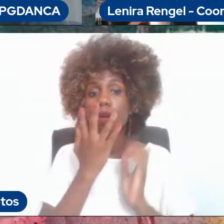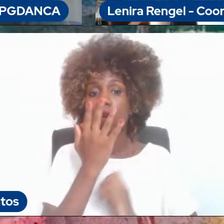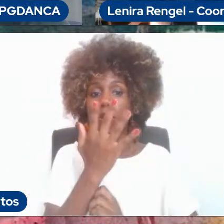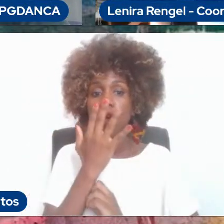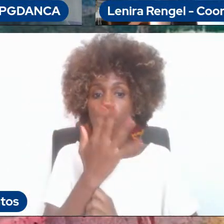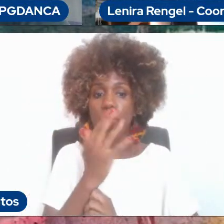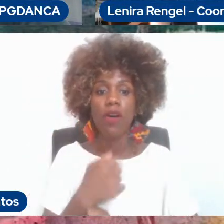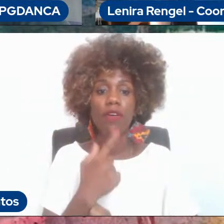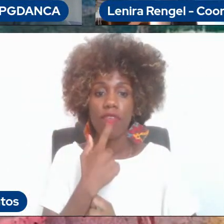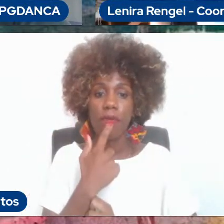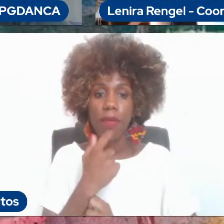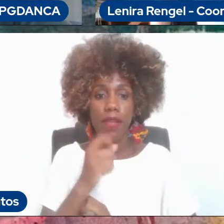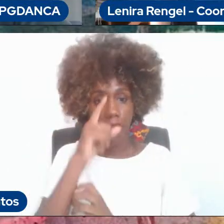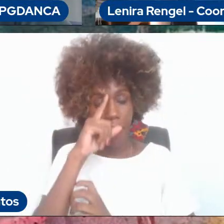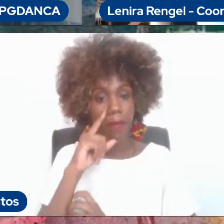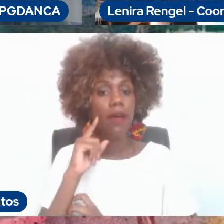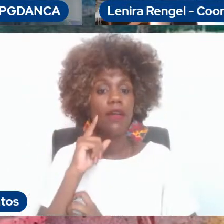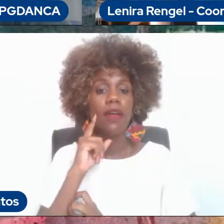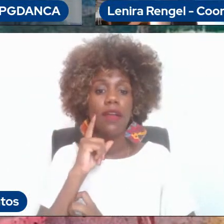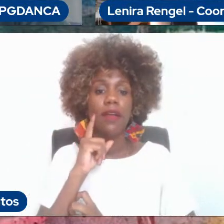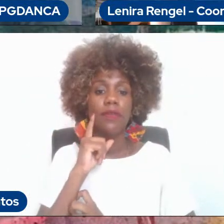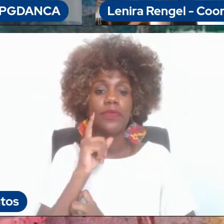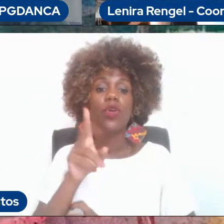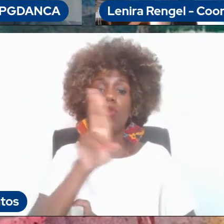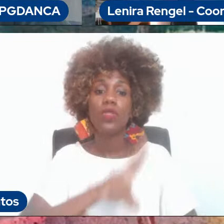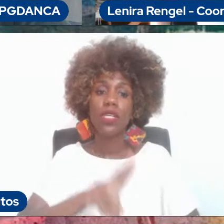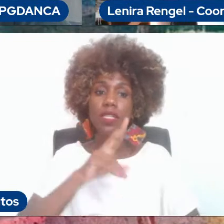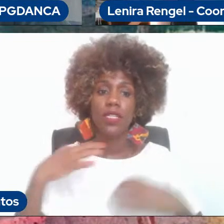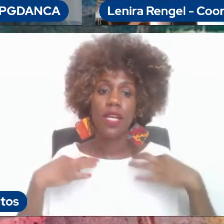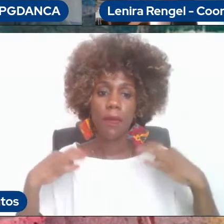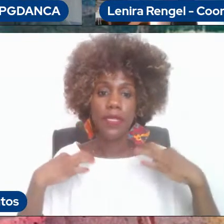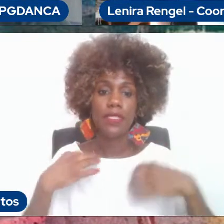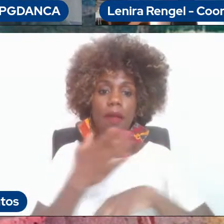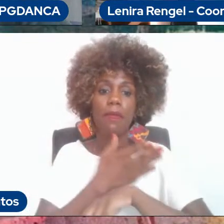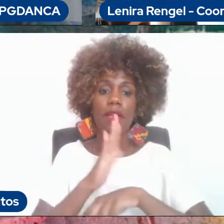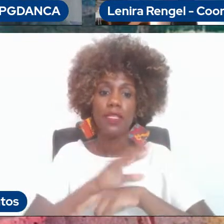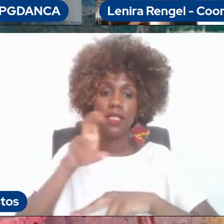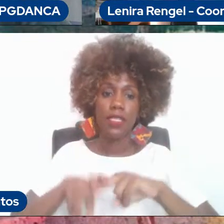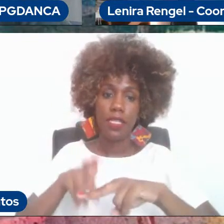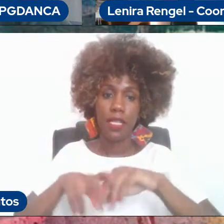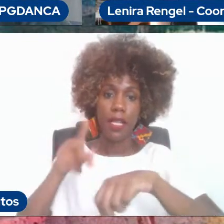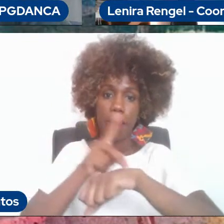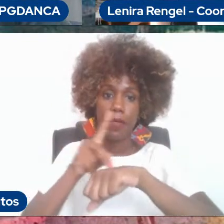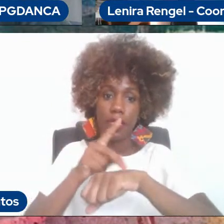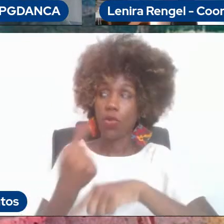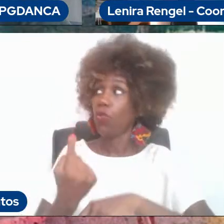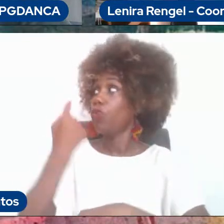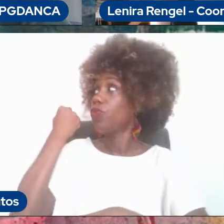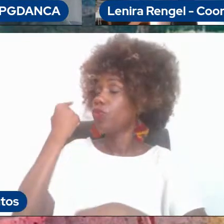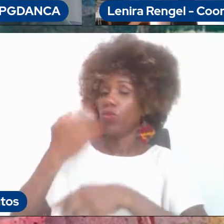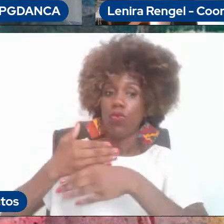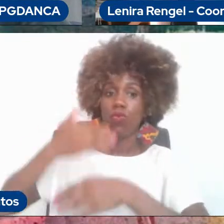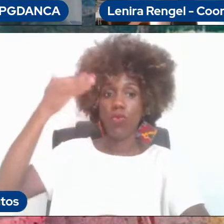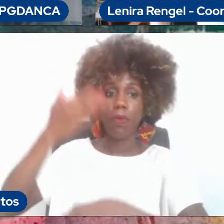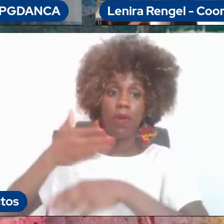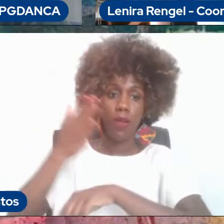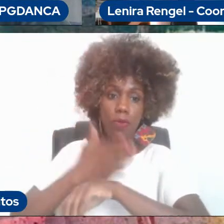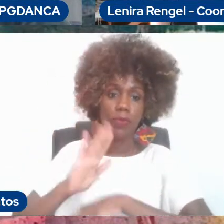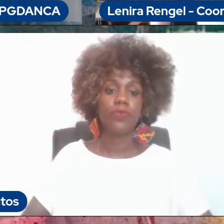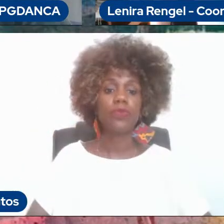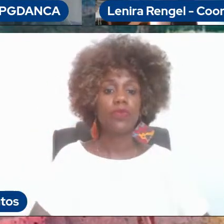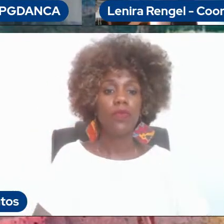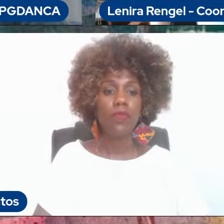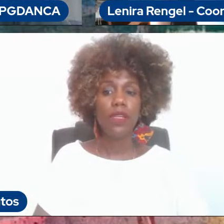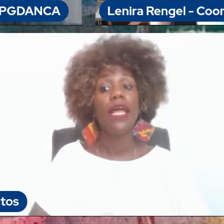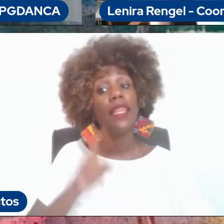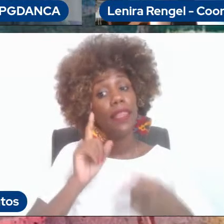vermelhas e amarela, usando uma camiseta branca sentada numa cadeira preta de fundo branco. E